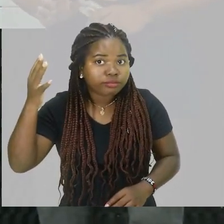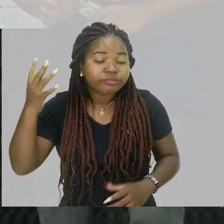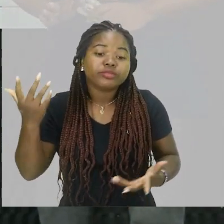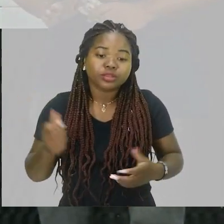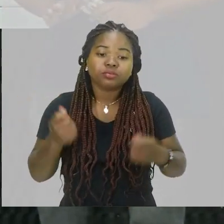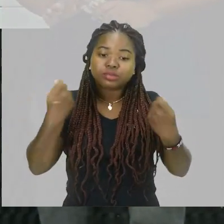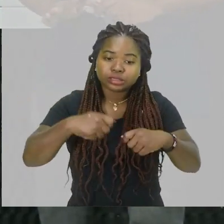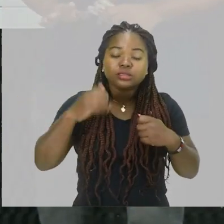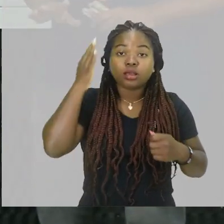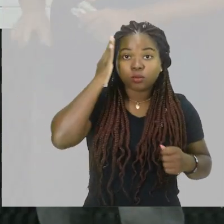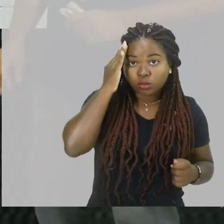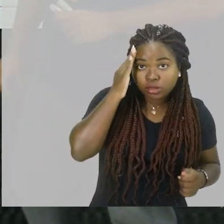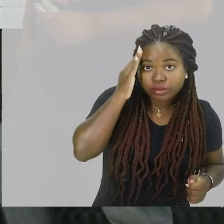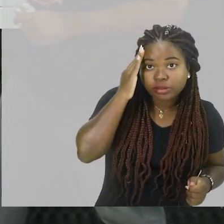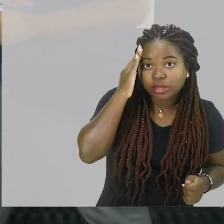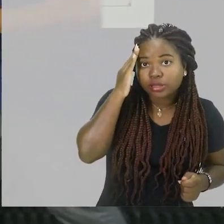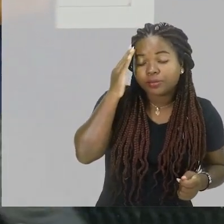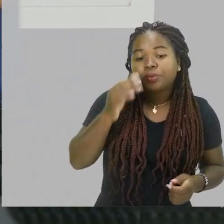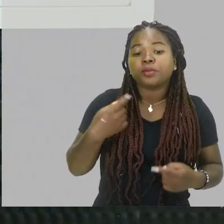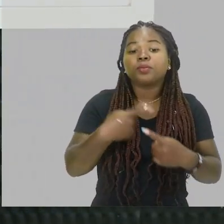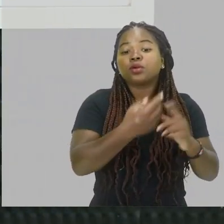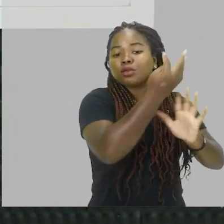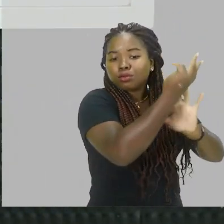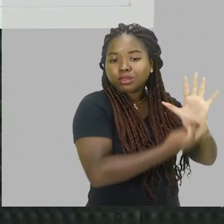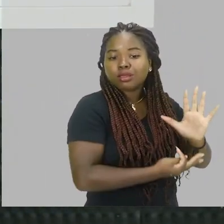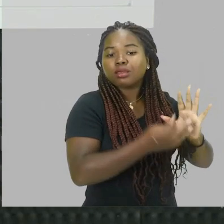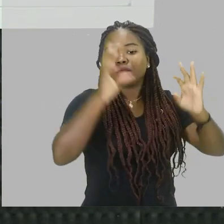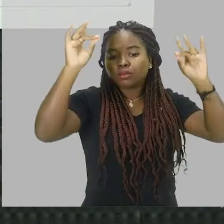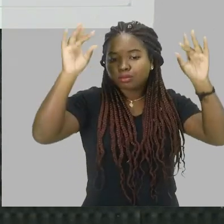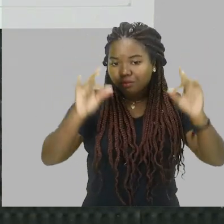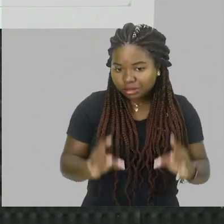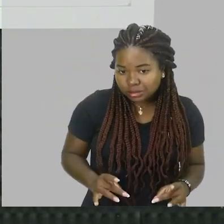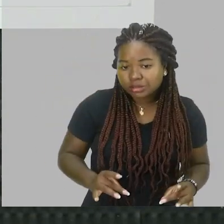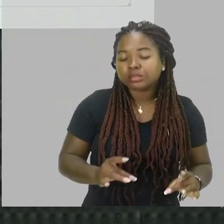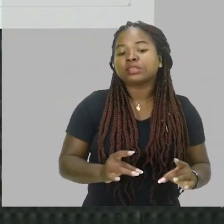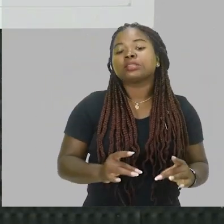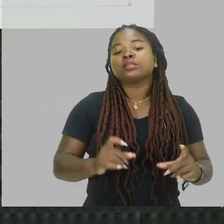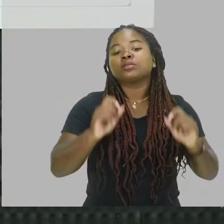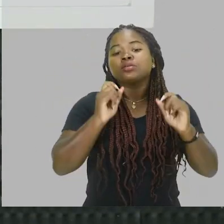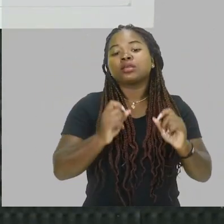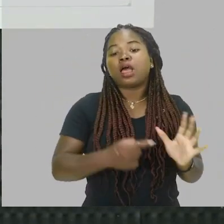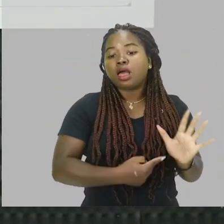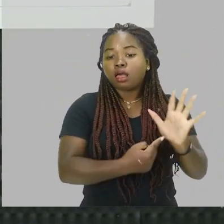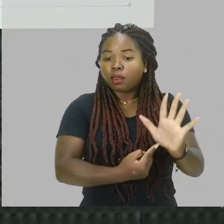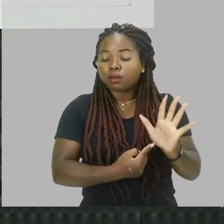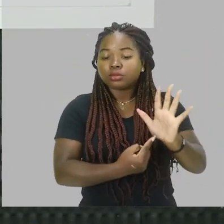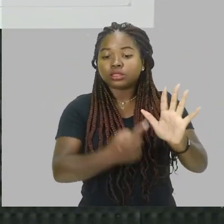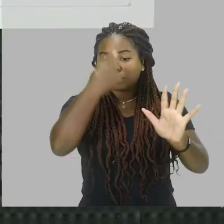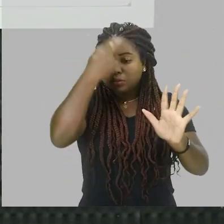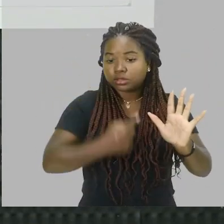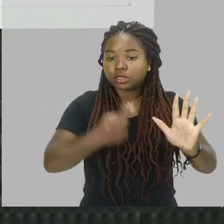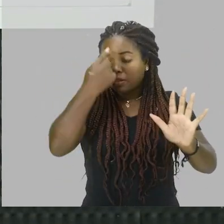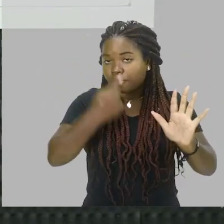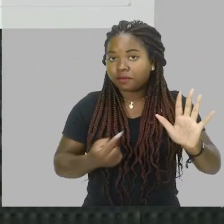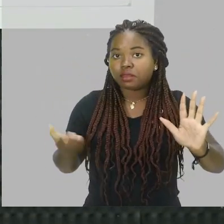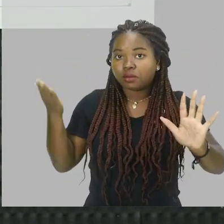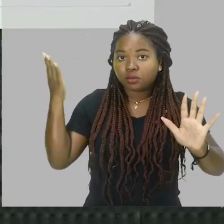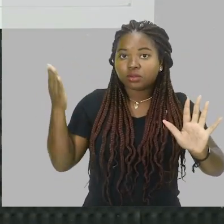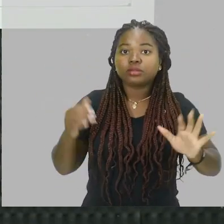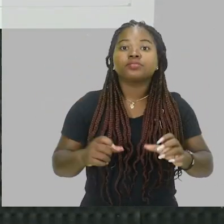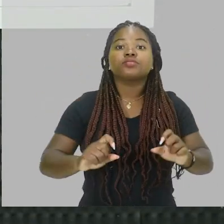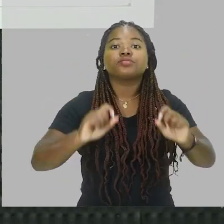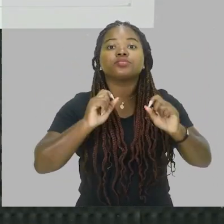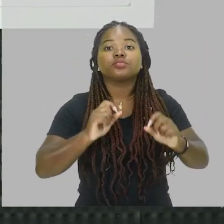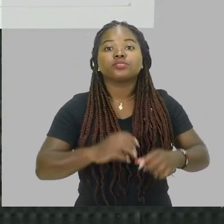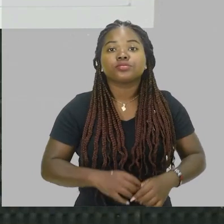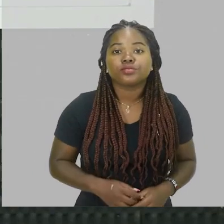que entender, tá certo? Porque o texto fala muito bem em que a figura em que está sendo mostrada, certo? Dá a entender